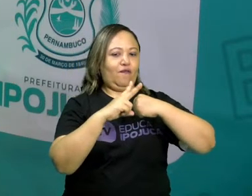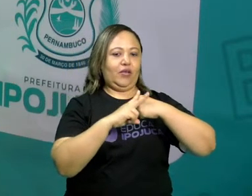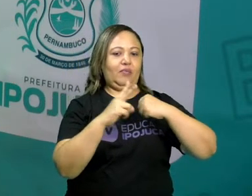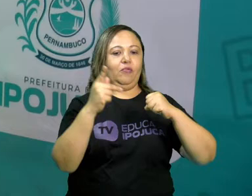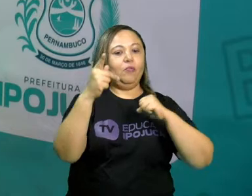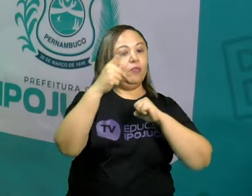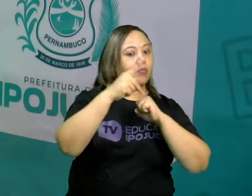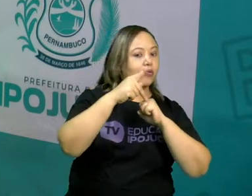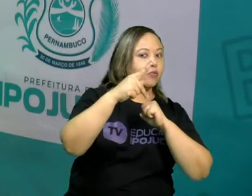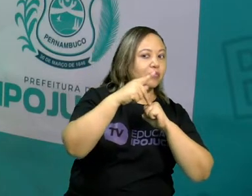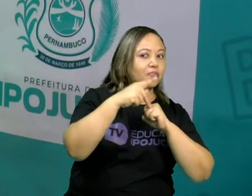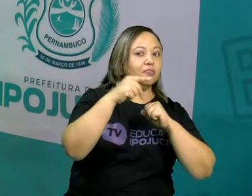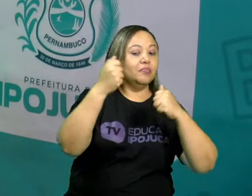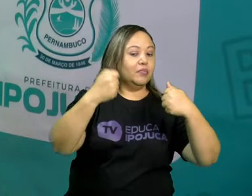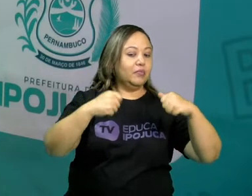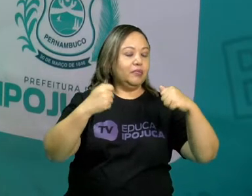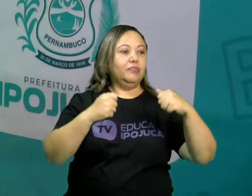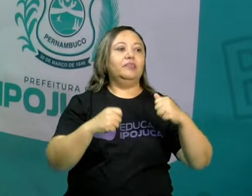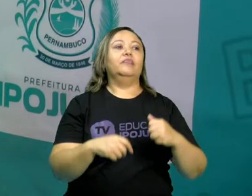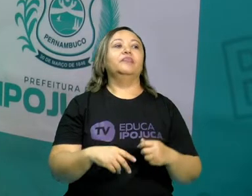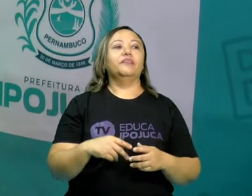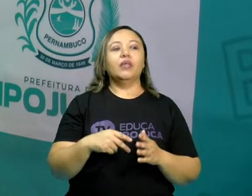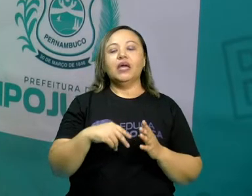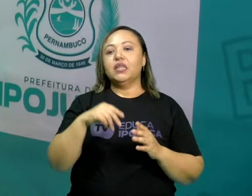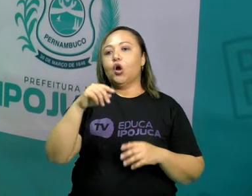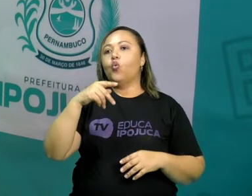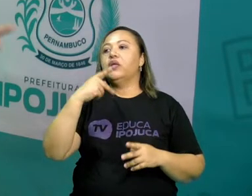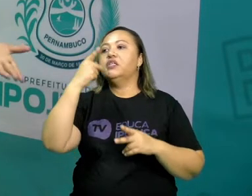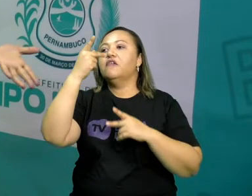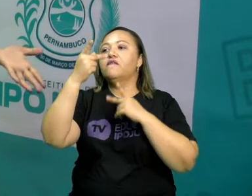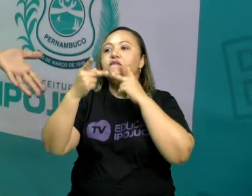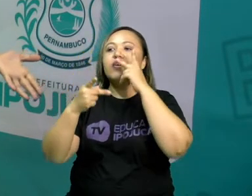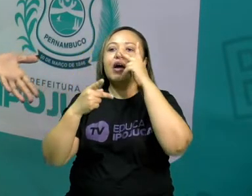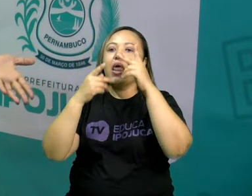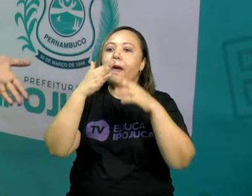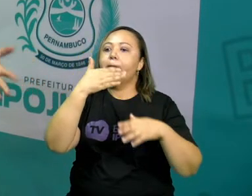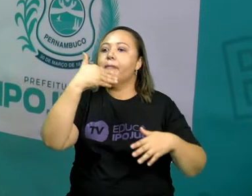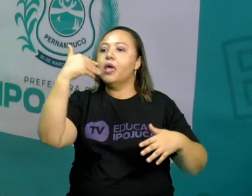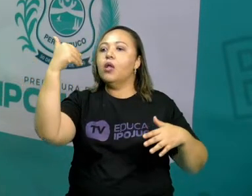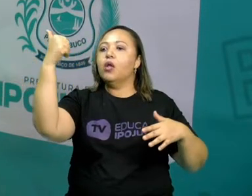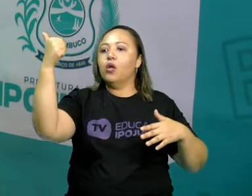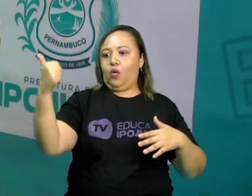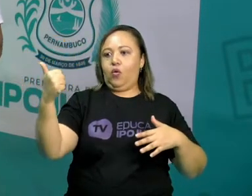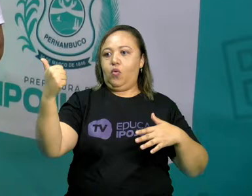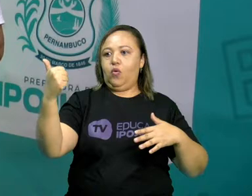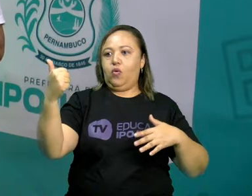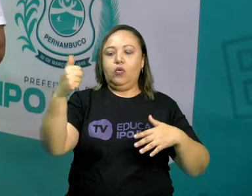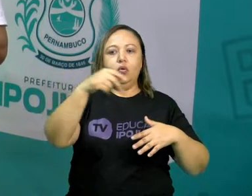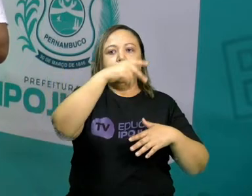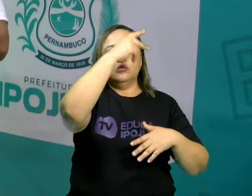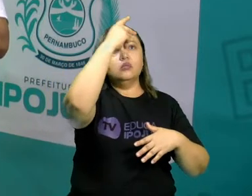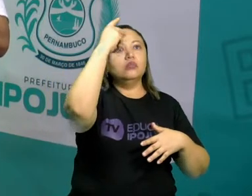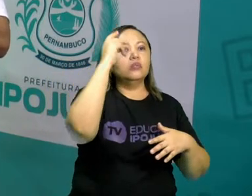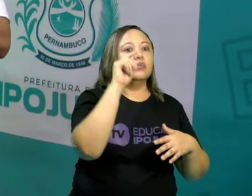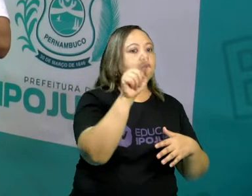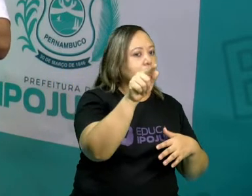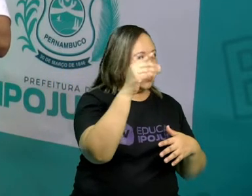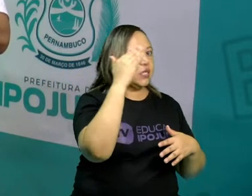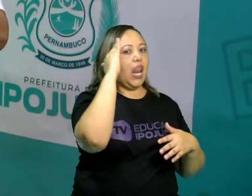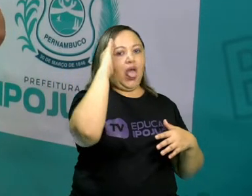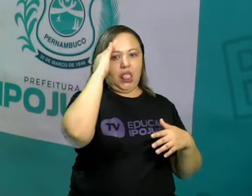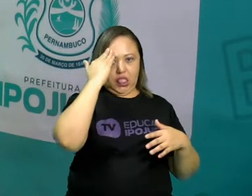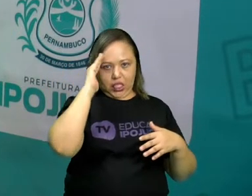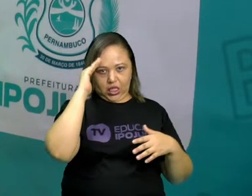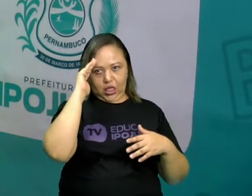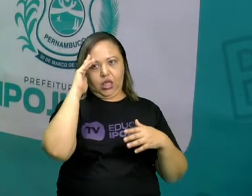E quando a gente fala melhor, as pessoas entendem melhor aquilo que a gente está dizendo. Se eu falo sobre eu,